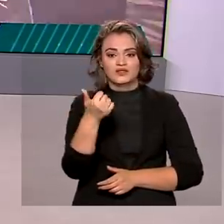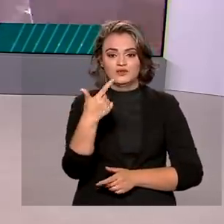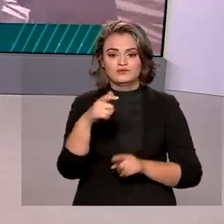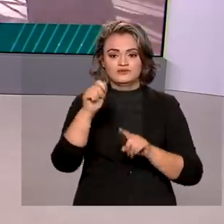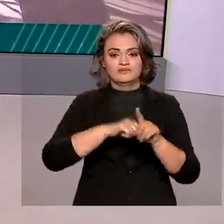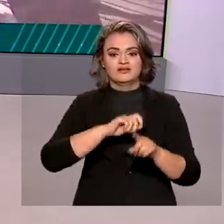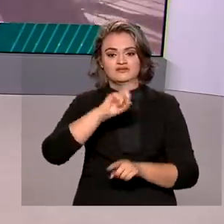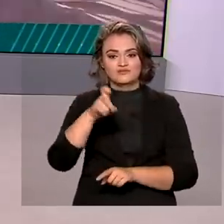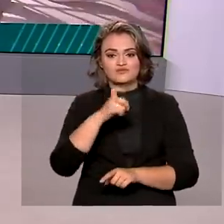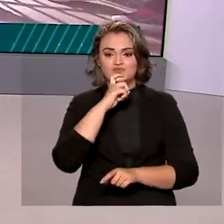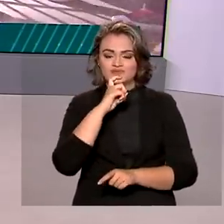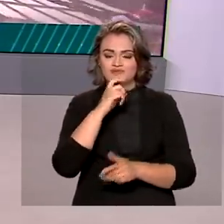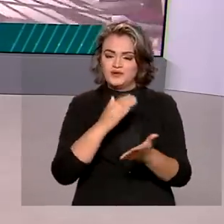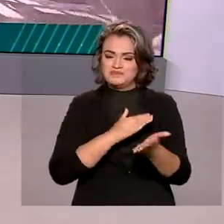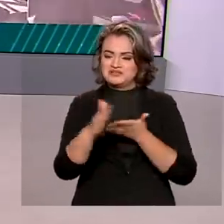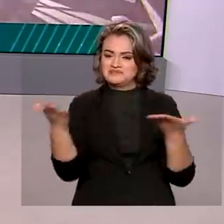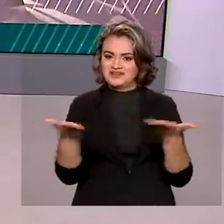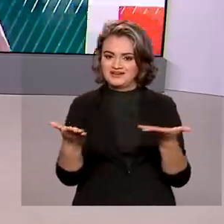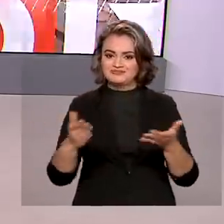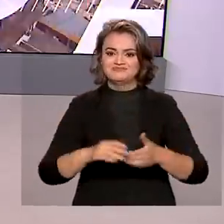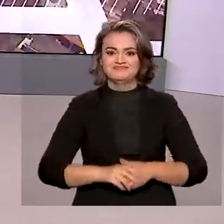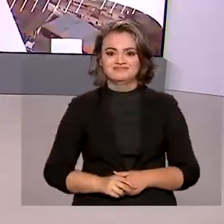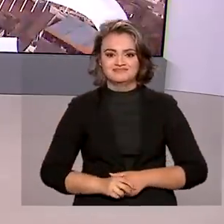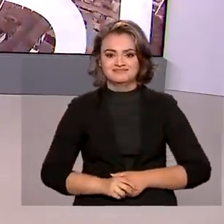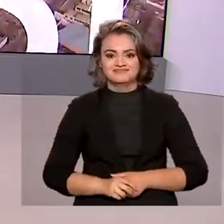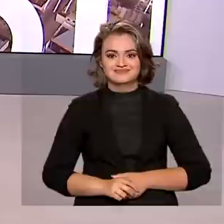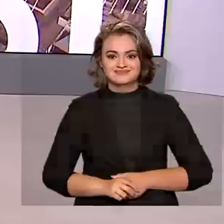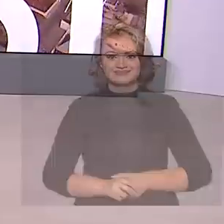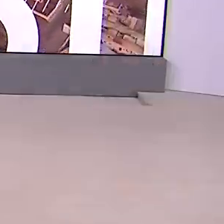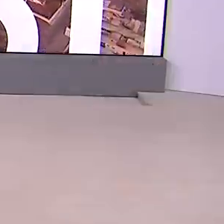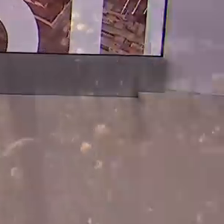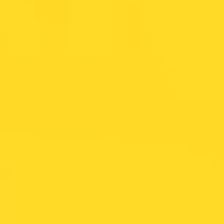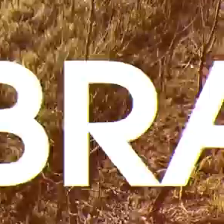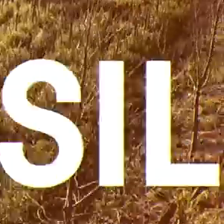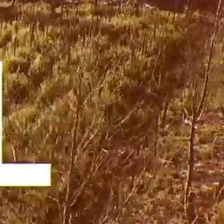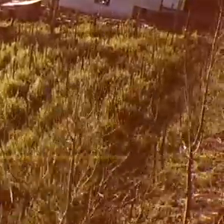12 de julho de 2021, o Brasil em Dia está começando.